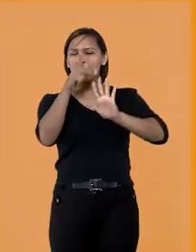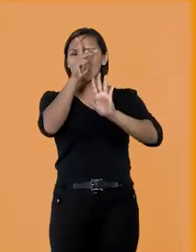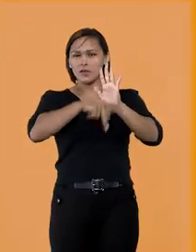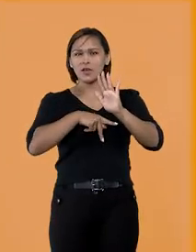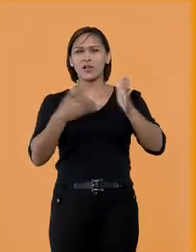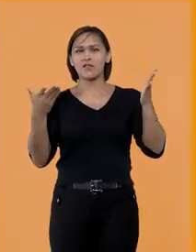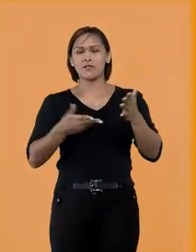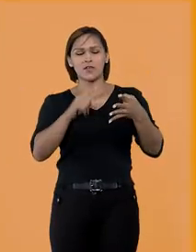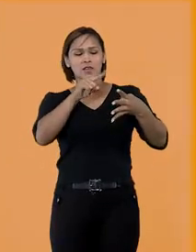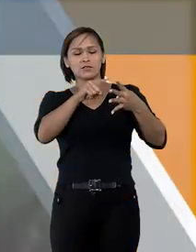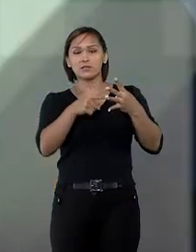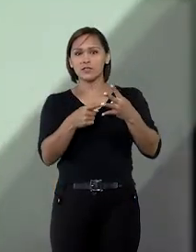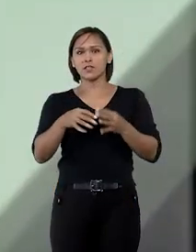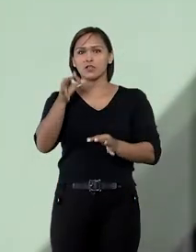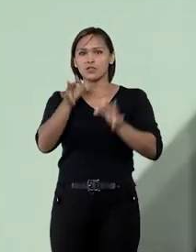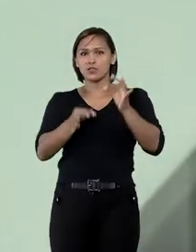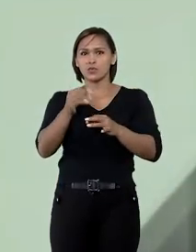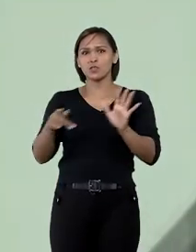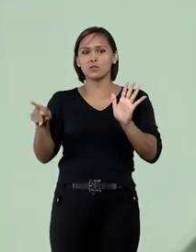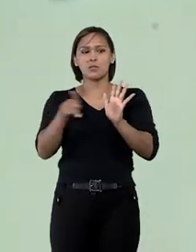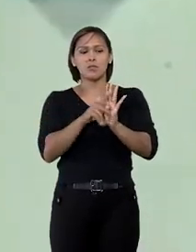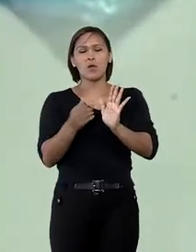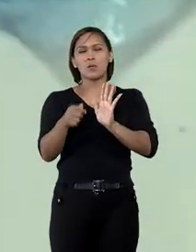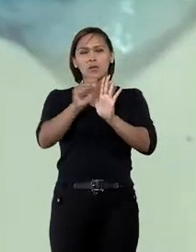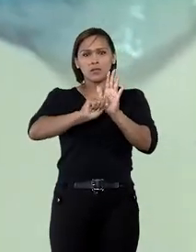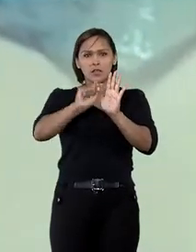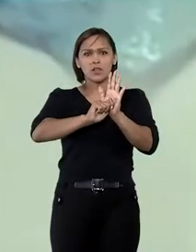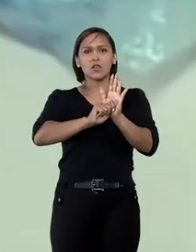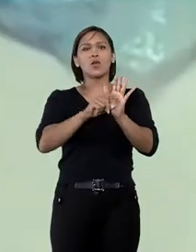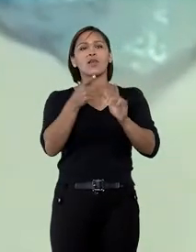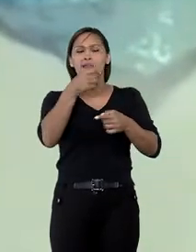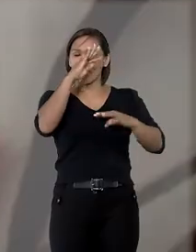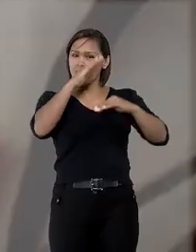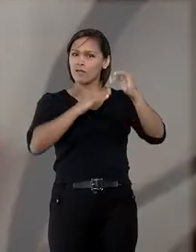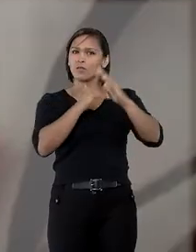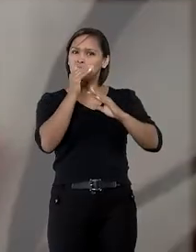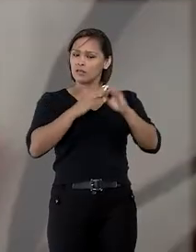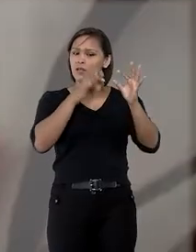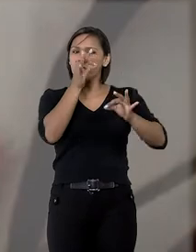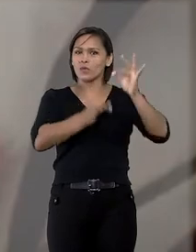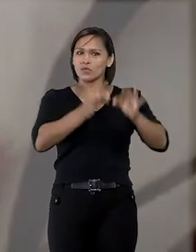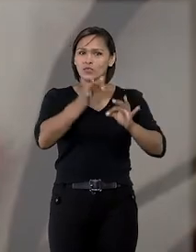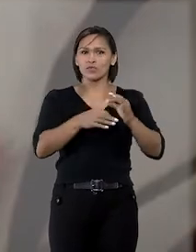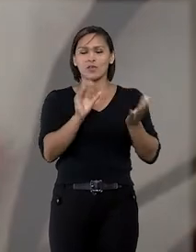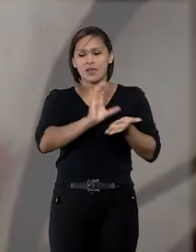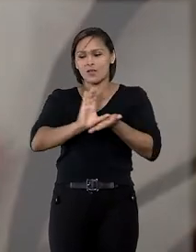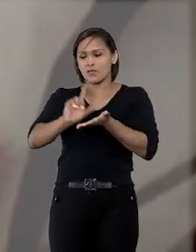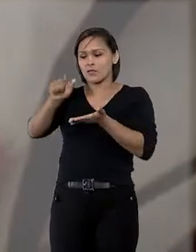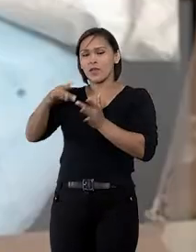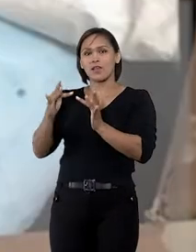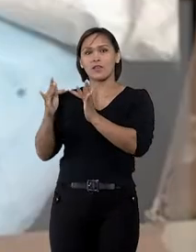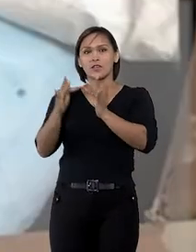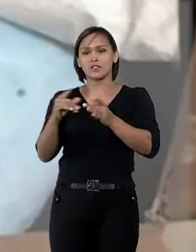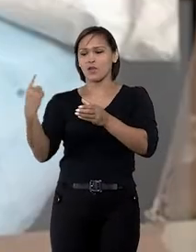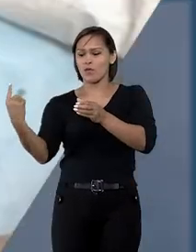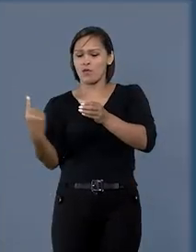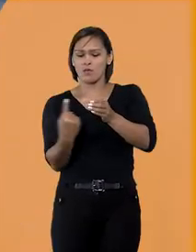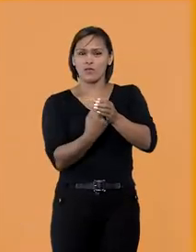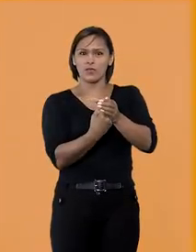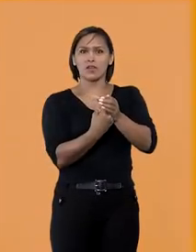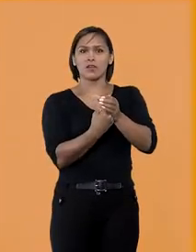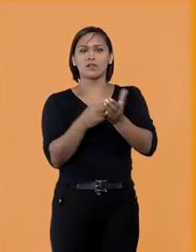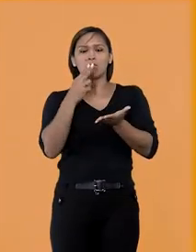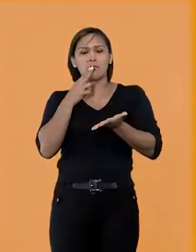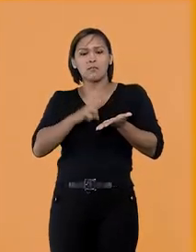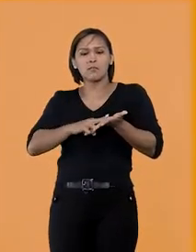você vai ver. Juízo do local de destino da droga é competente para julgar remessa do exterior para o Brasil por